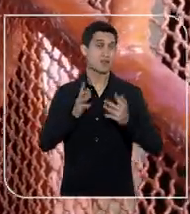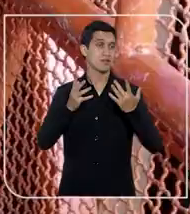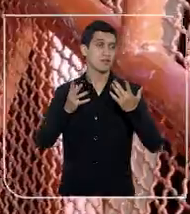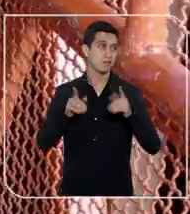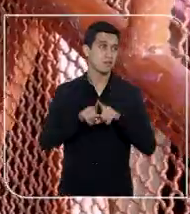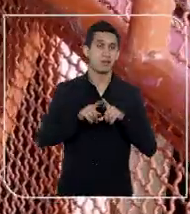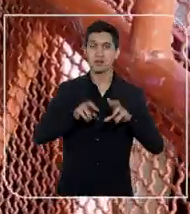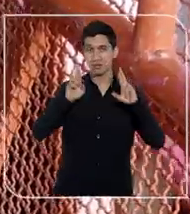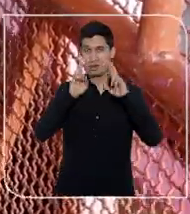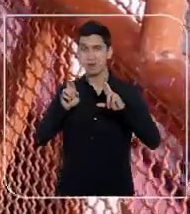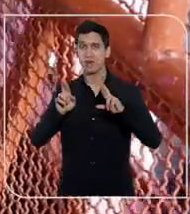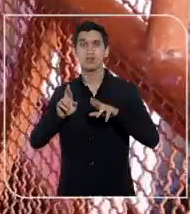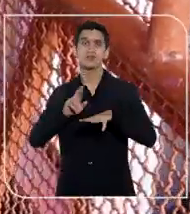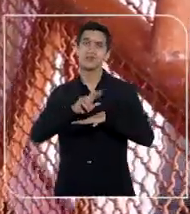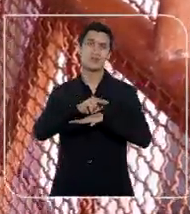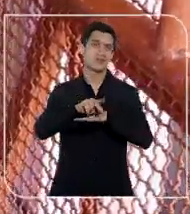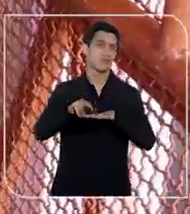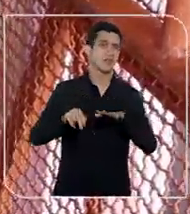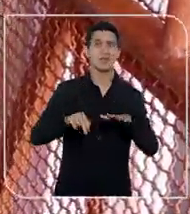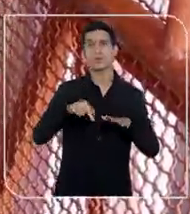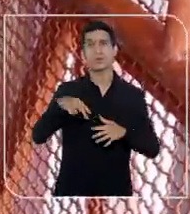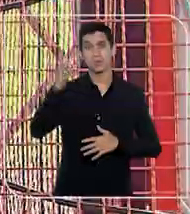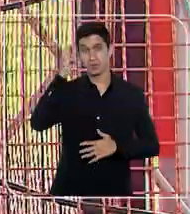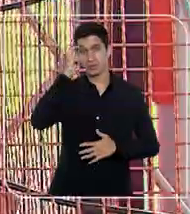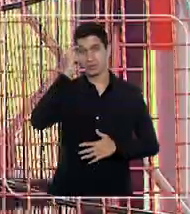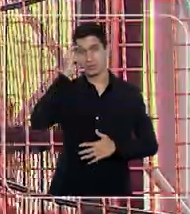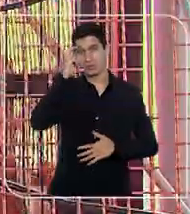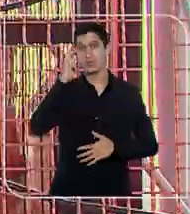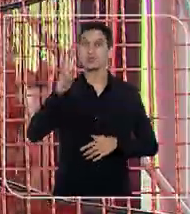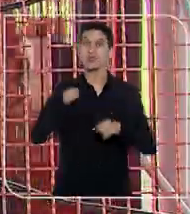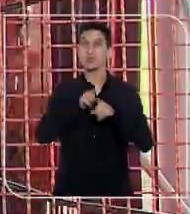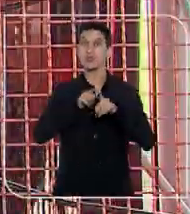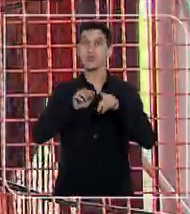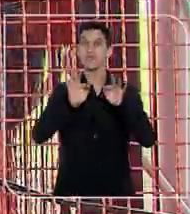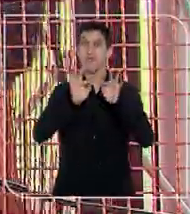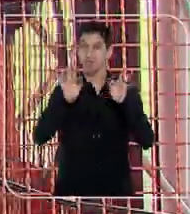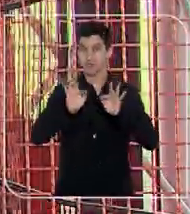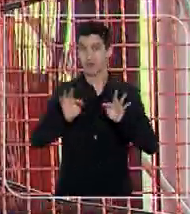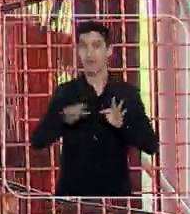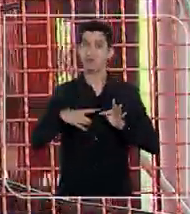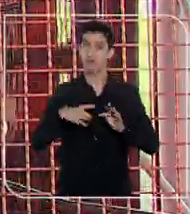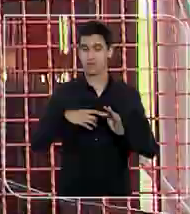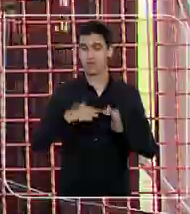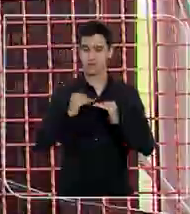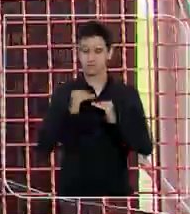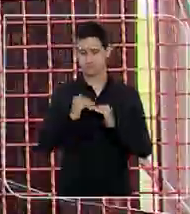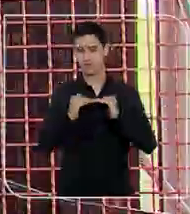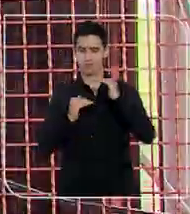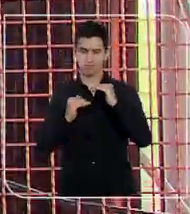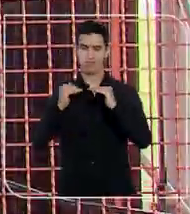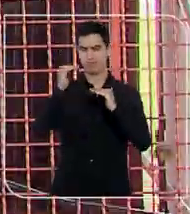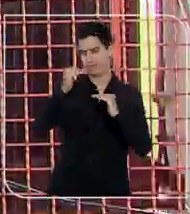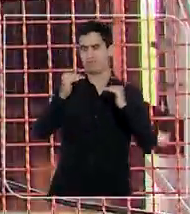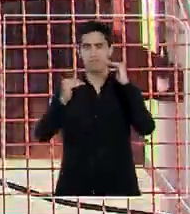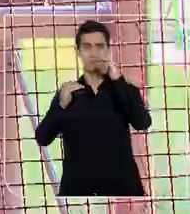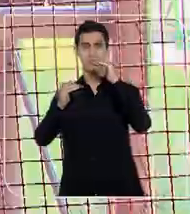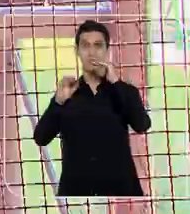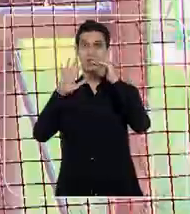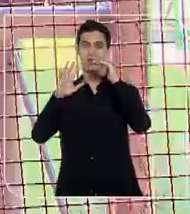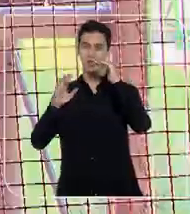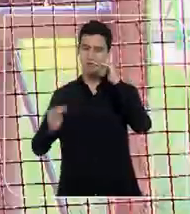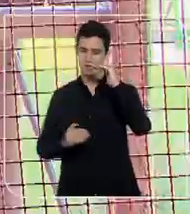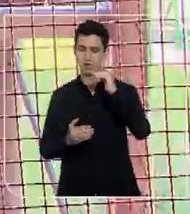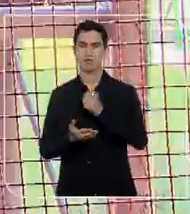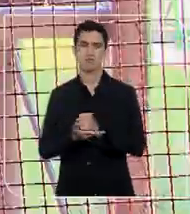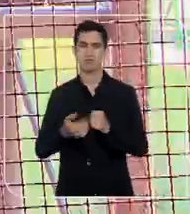respeitar a diversidade cultural. A felicidade existencial tem vários andares, mas uma única fundação,